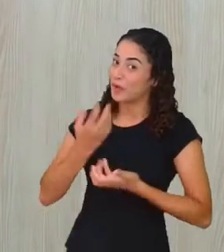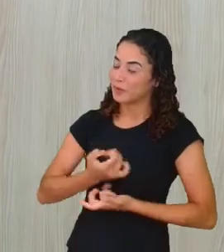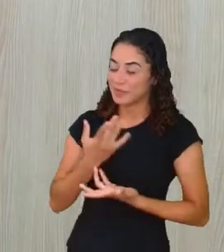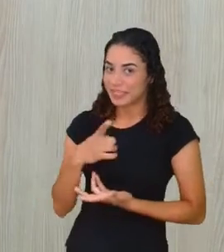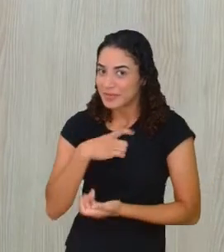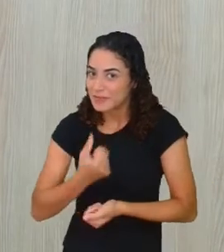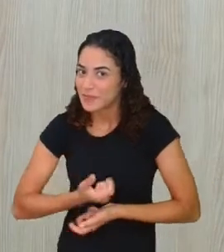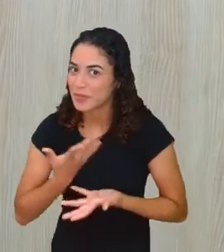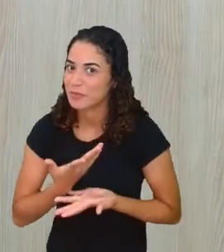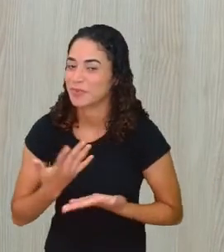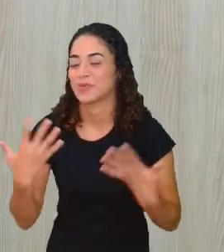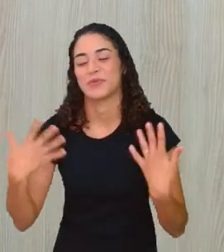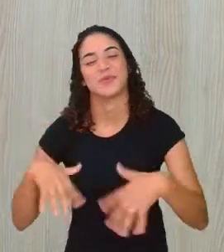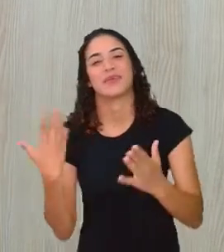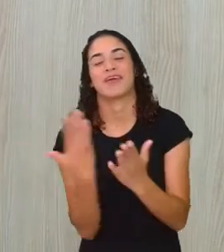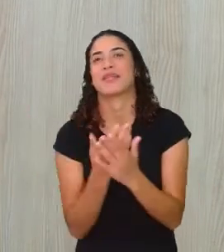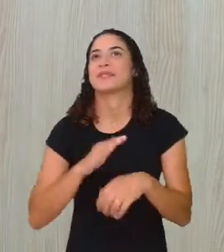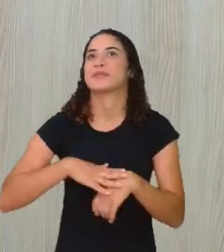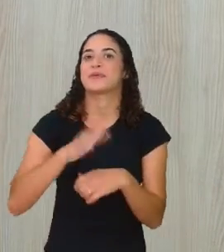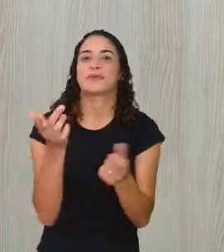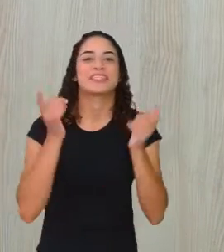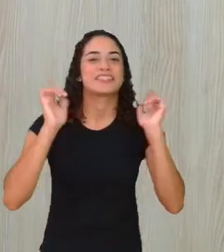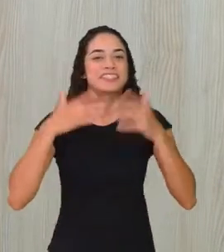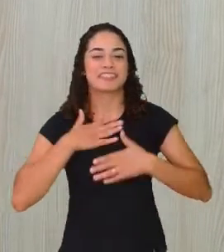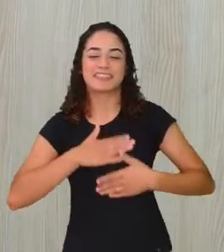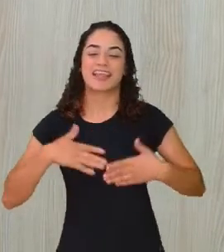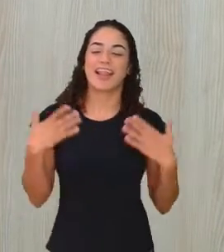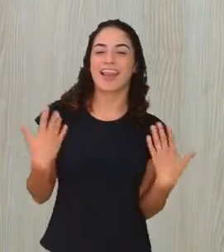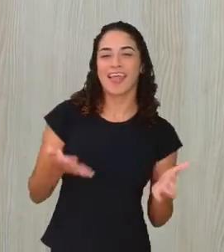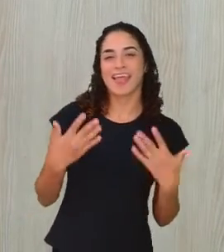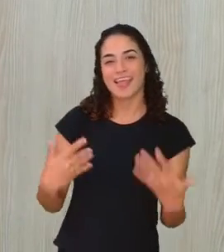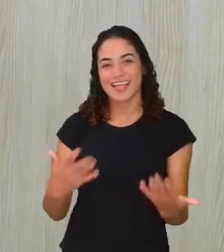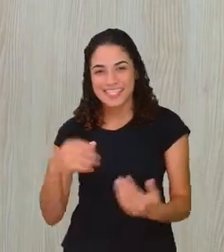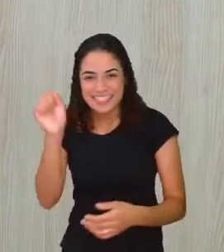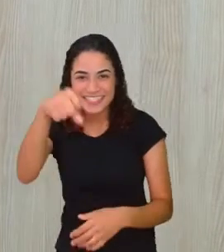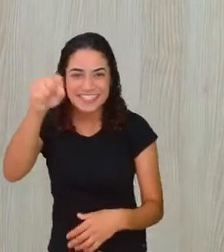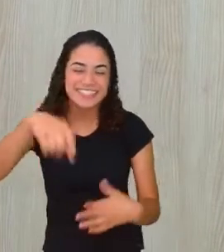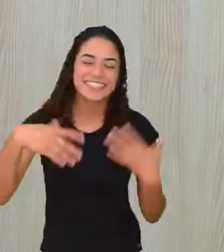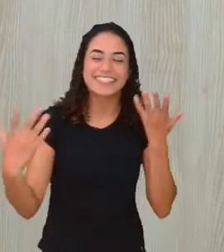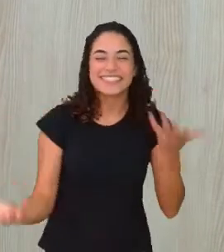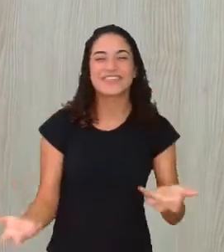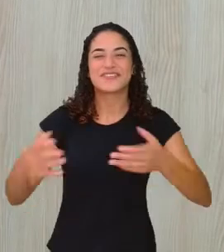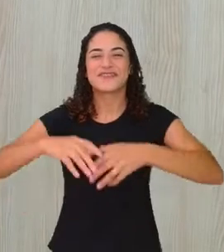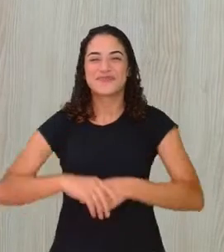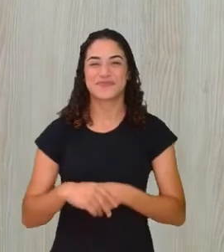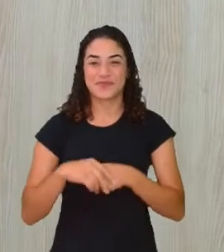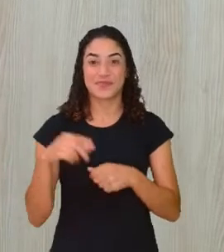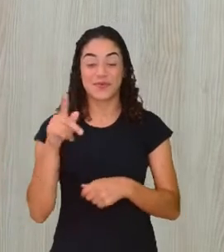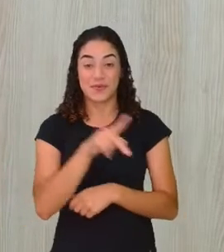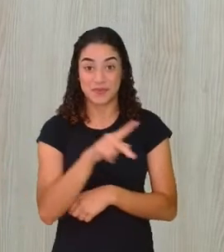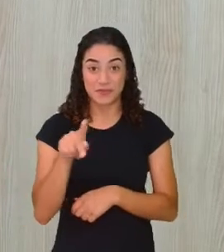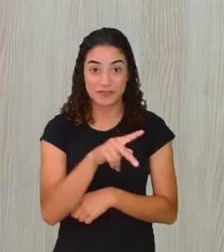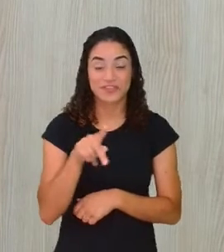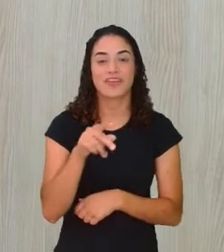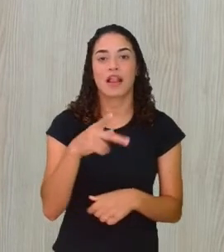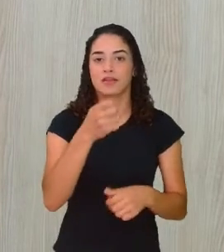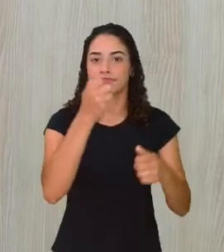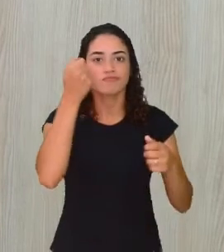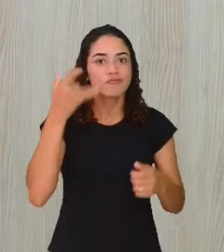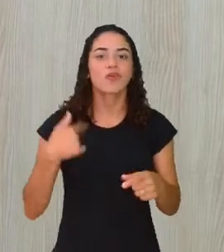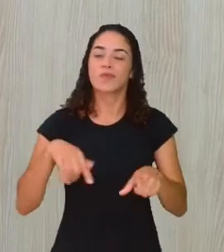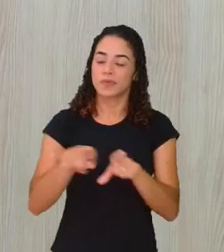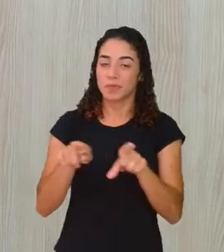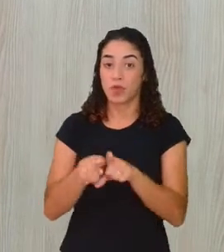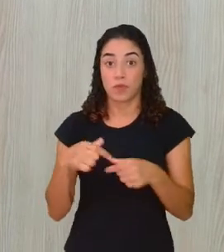poema, já é uma aula, ok, mais divertida, mais leve. Maravilha! assim como fez a professora Adriana, eu vou me autodescrever, tá?